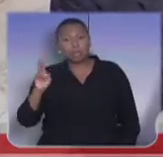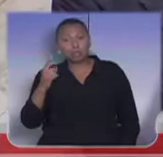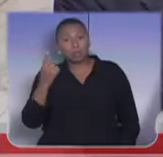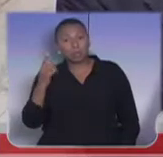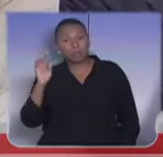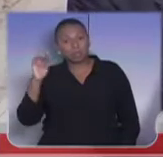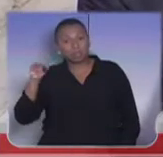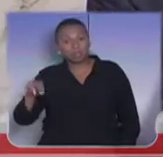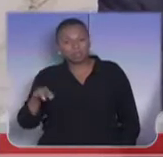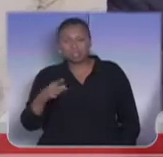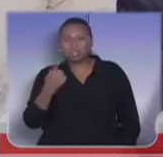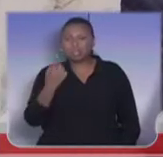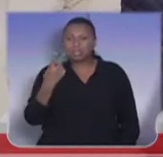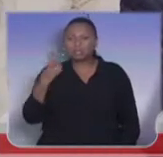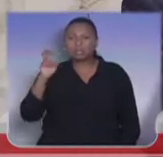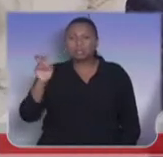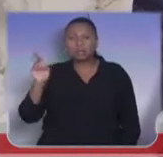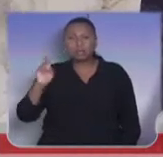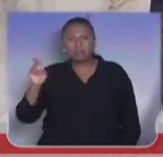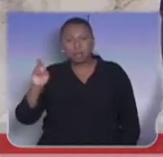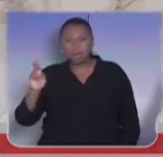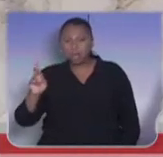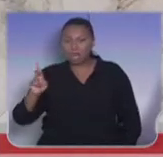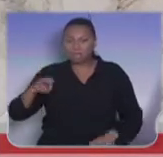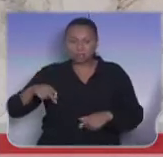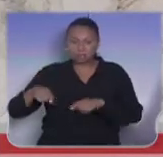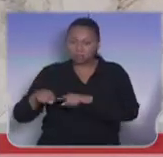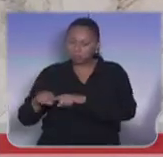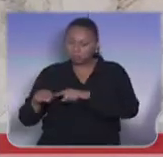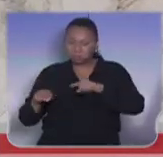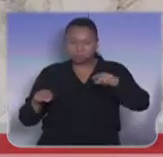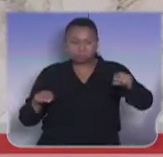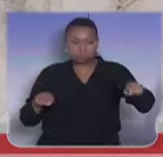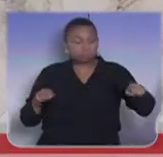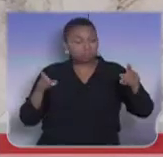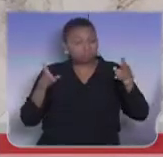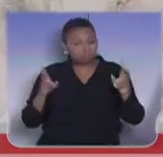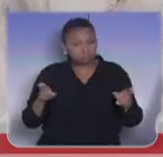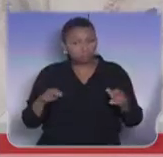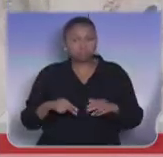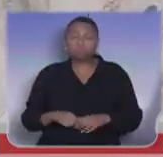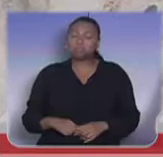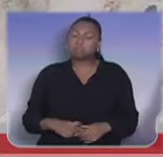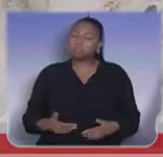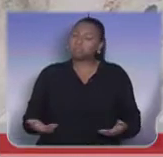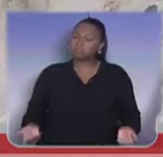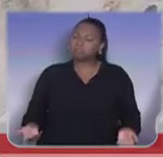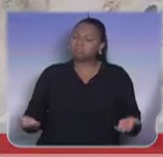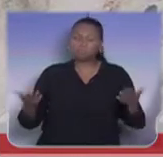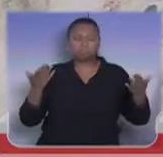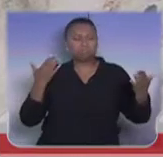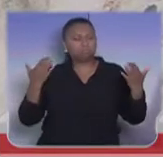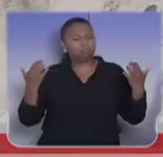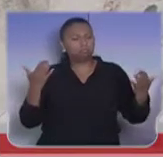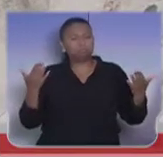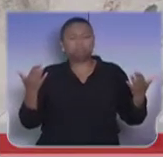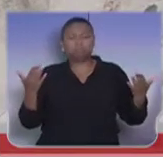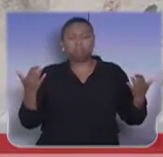,00 por tonelada para os mesmos trechos, respectivamente. E aí a gente faz um comparativo.